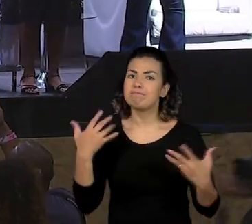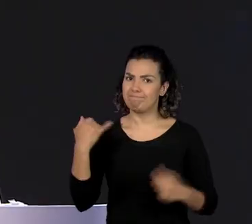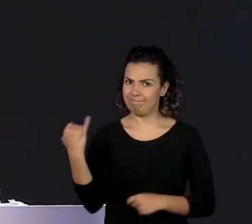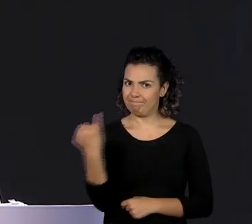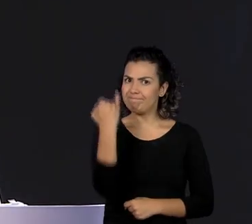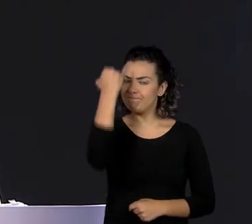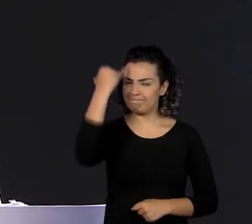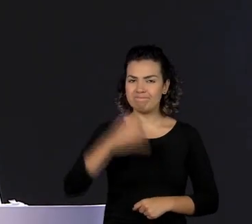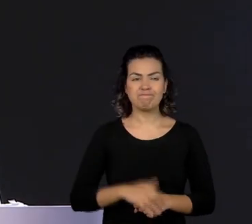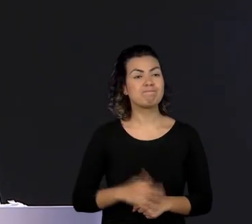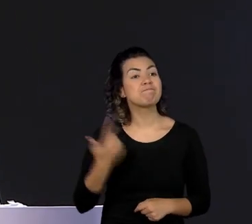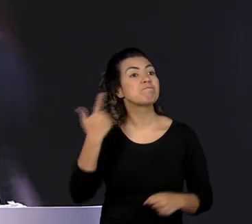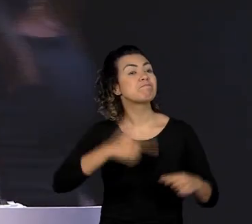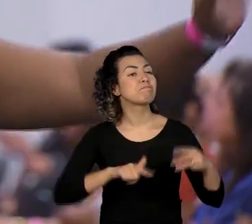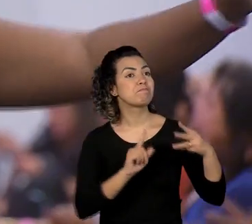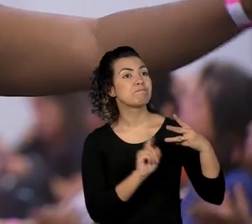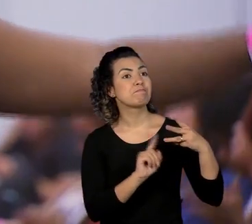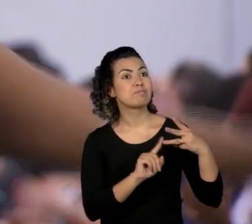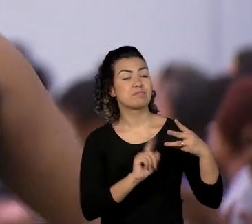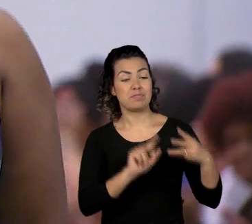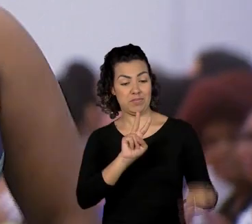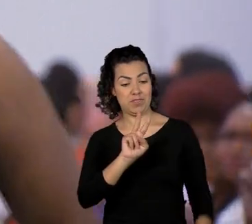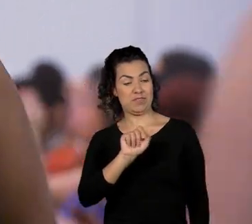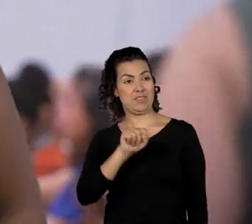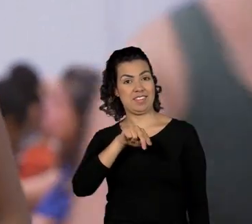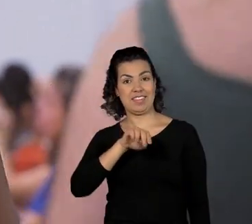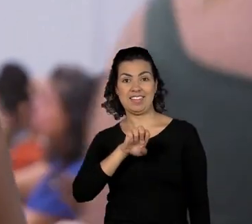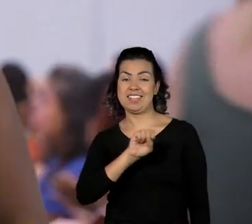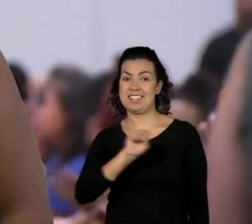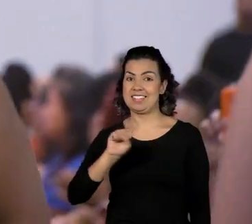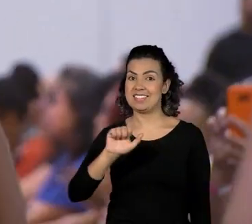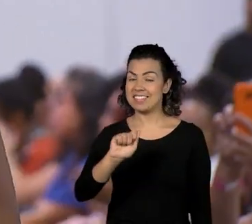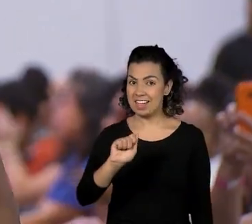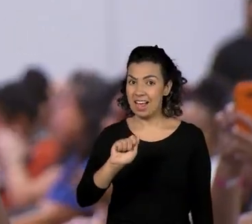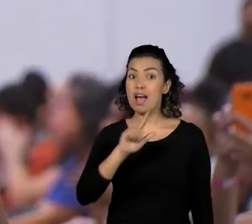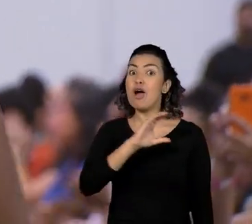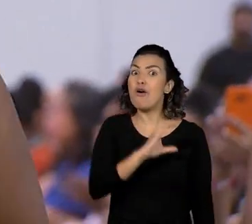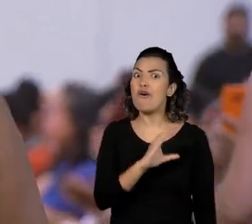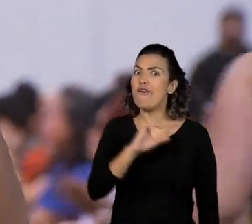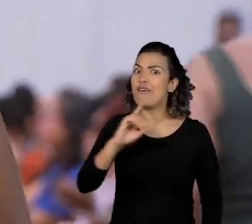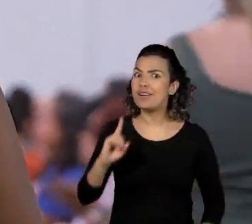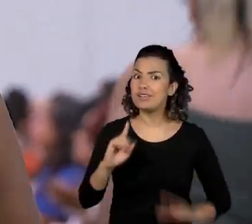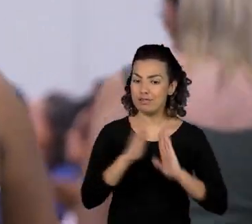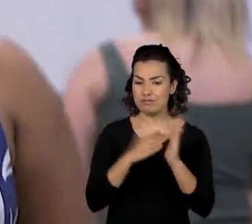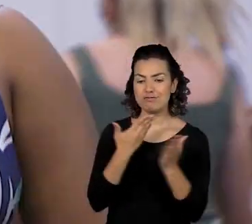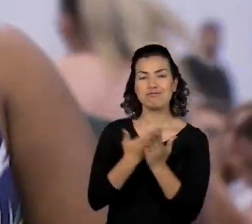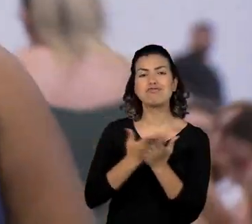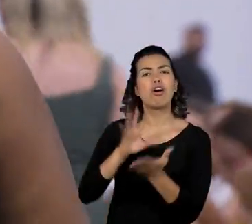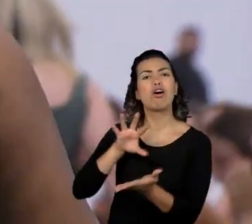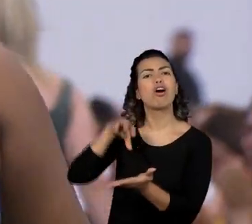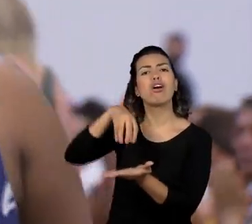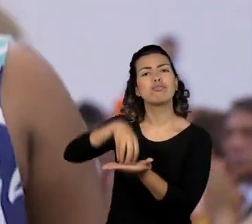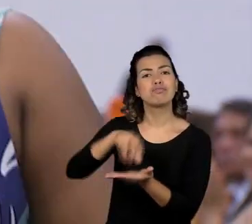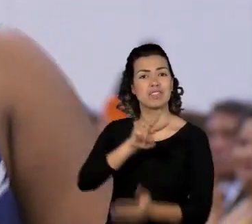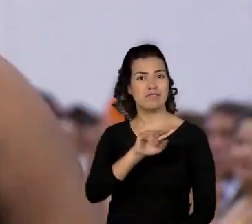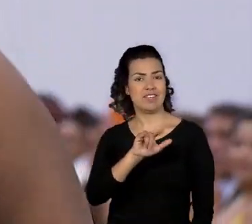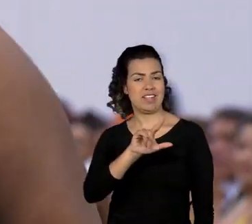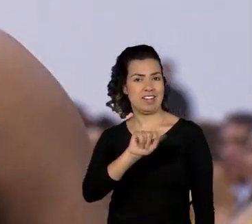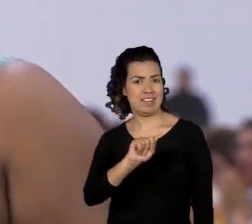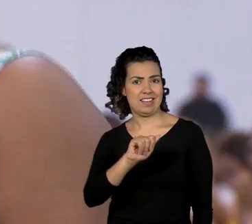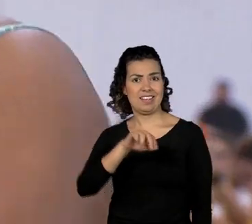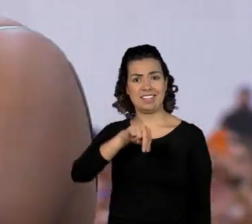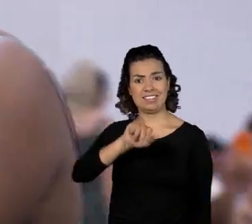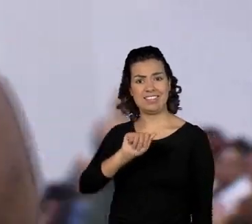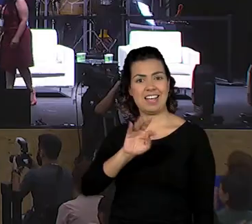Convido também Vanessa Machado Nunes, coordenadora da EMEI, Vila Natal, DRE Capela do Socorro. Olha aí,